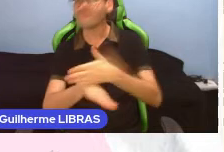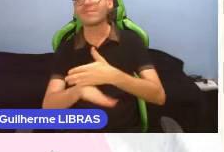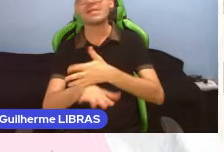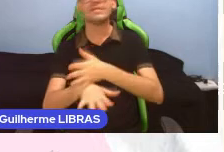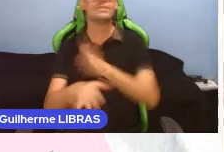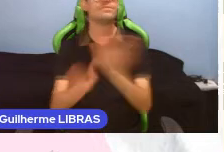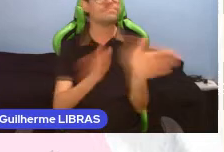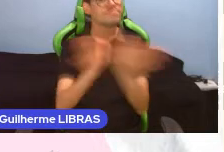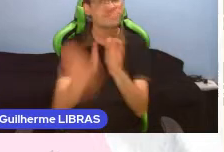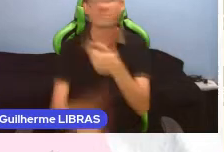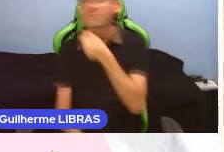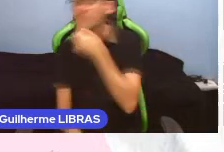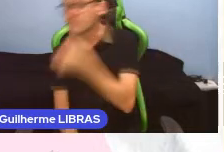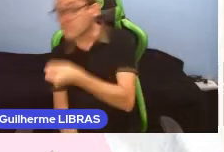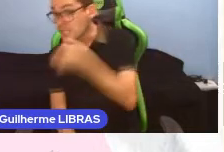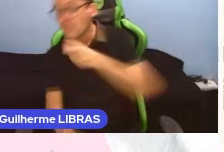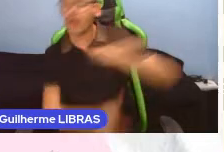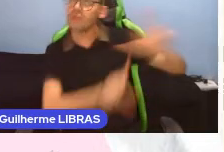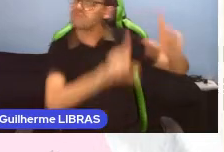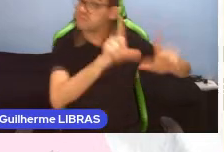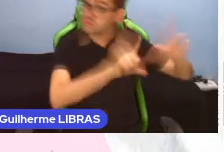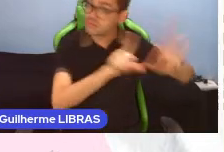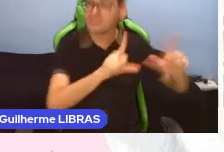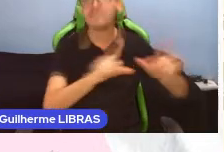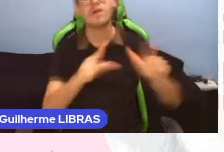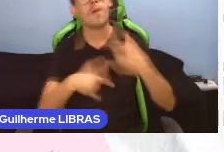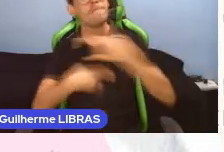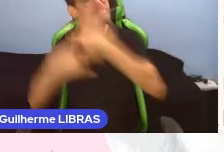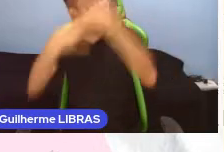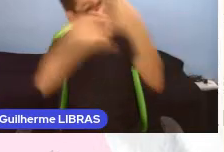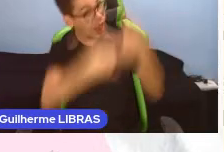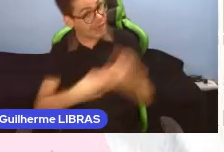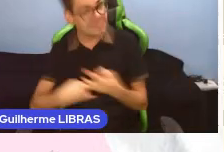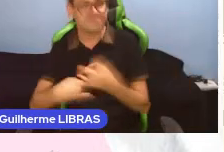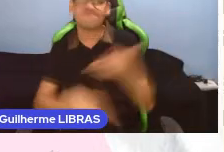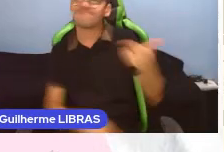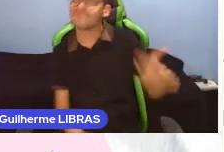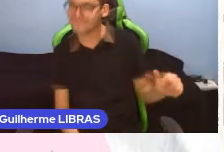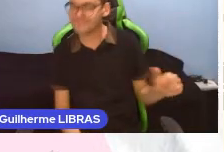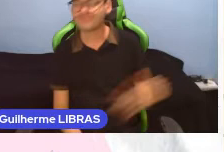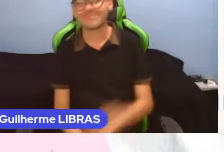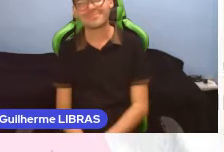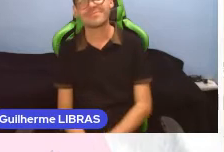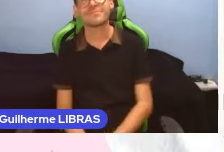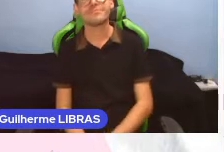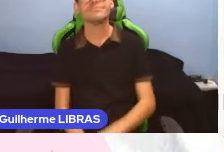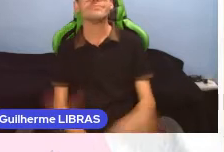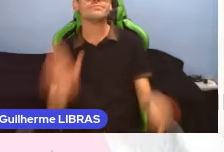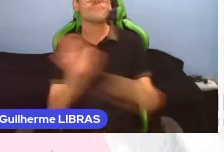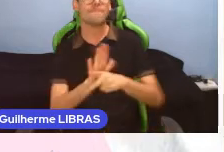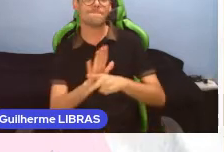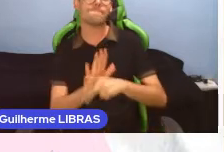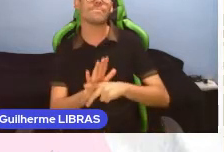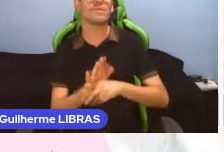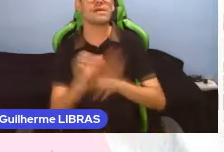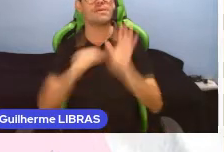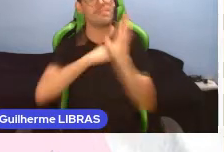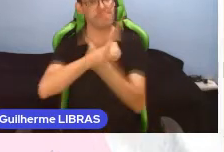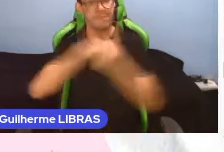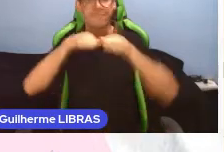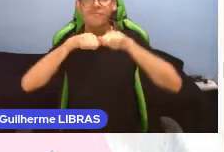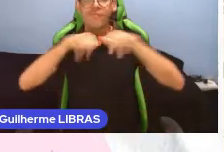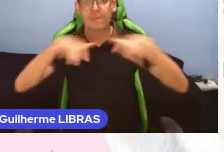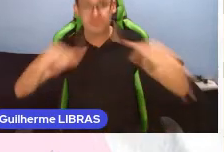reportagem, programas de TV, live e outros. Em termos de pandemia, em termos de pandemia, os